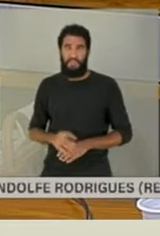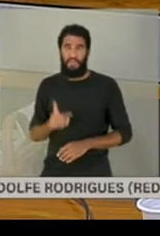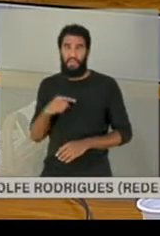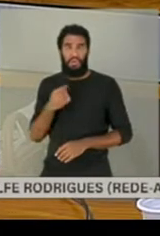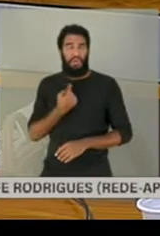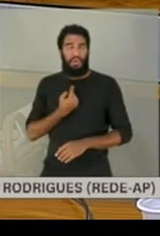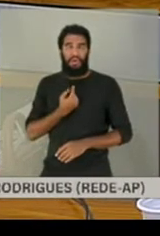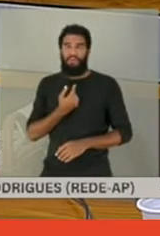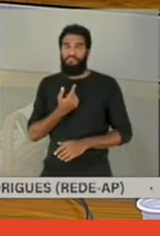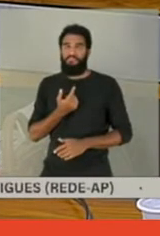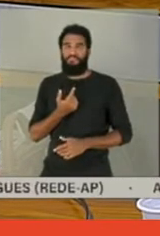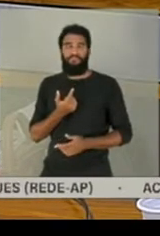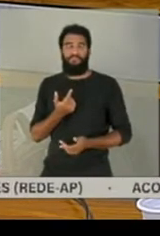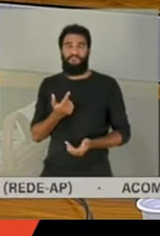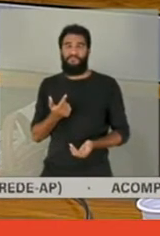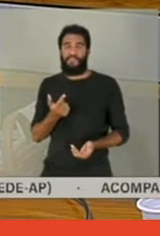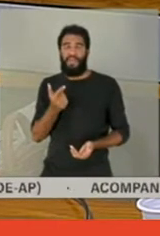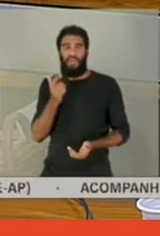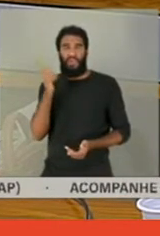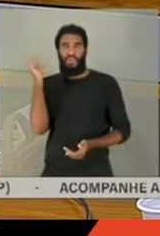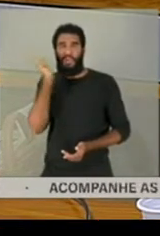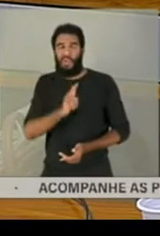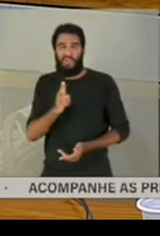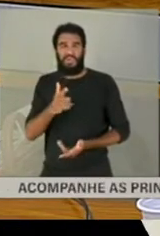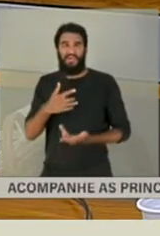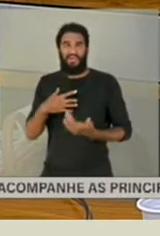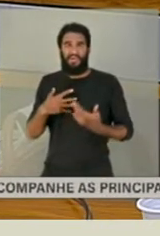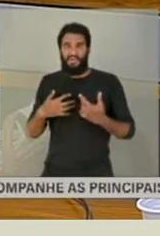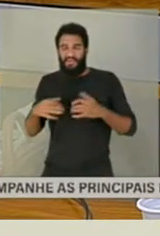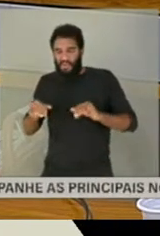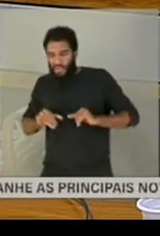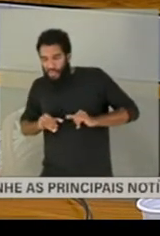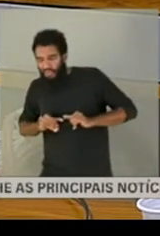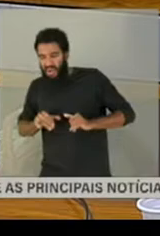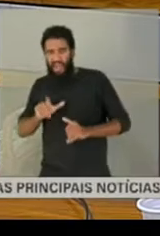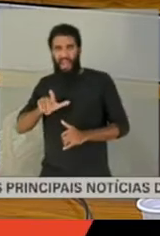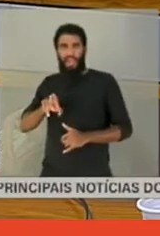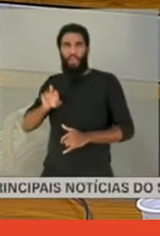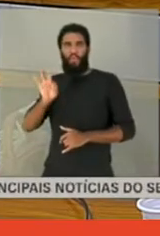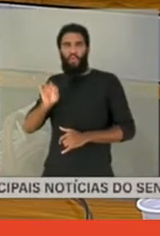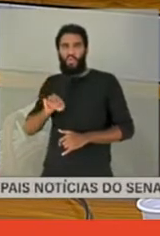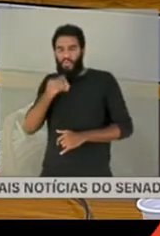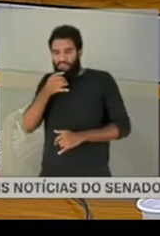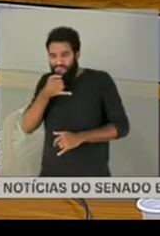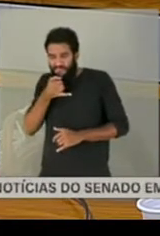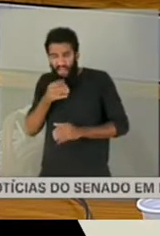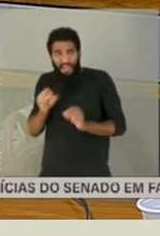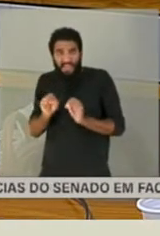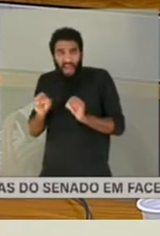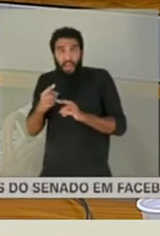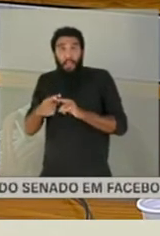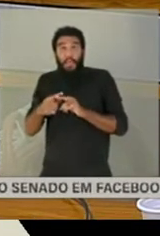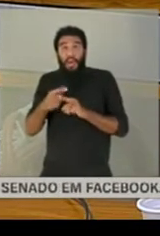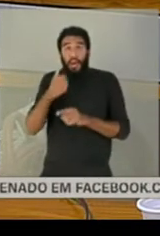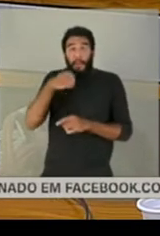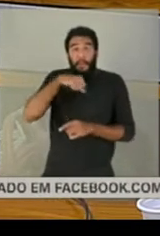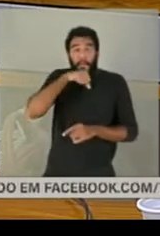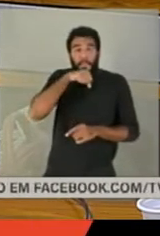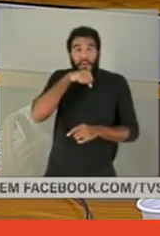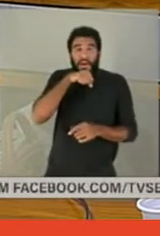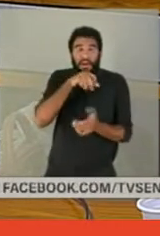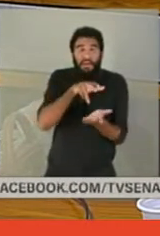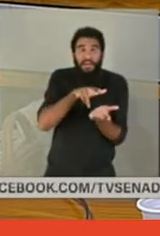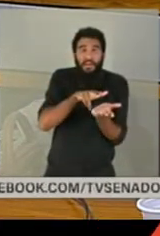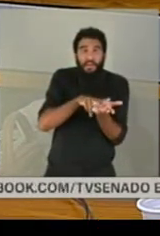viver o luto direito, porque a minha mãe já estava no hospital. Eu fiquei com a minha mãe, eu não